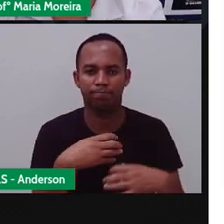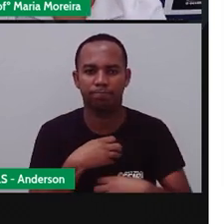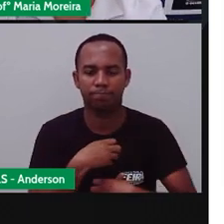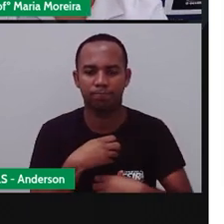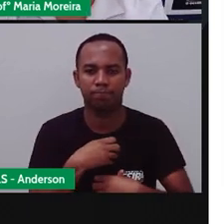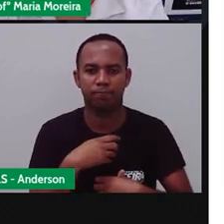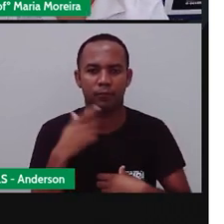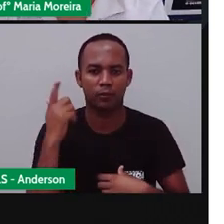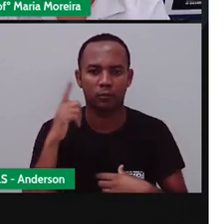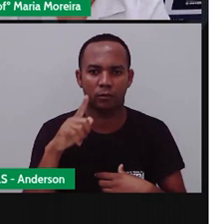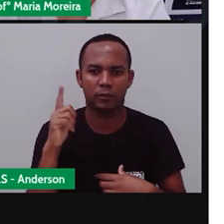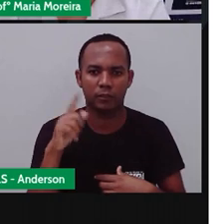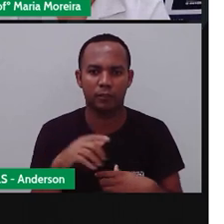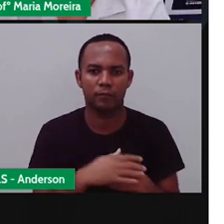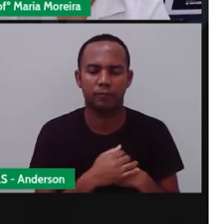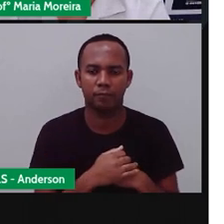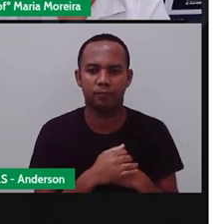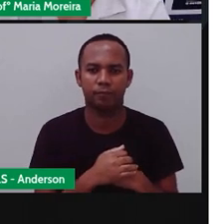conseguem ir.